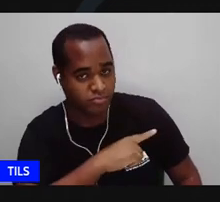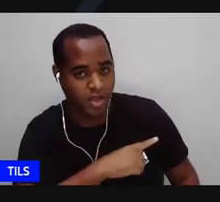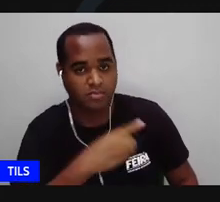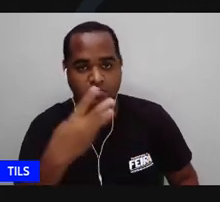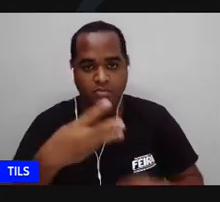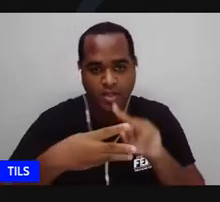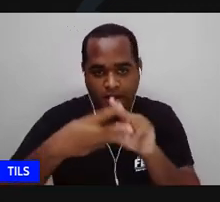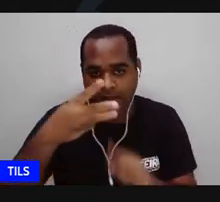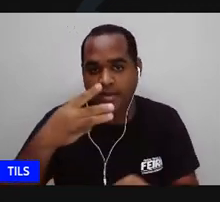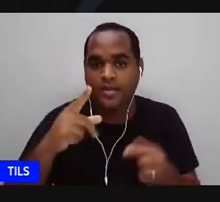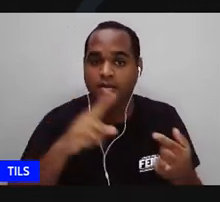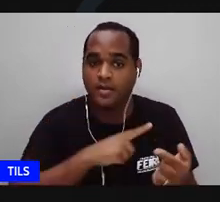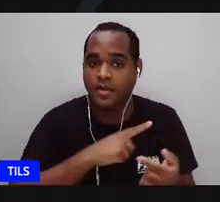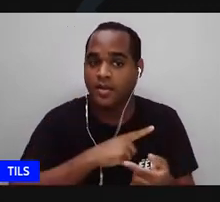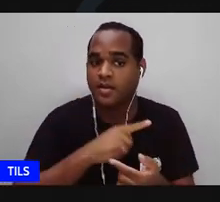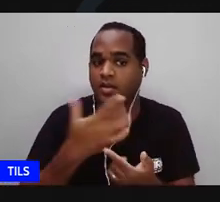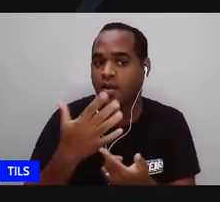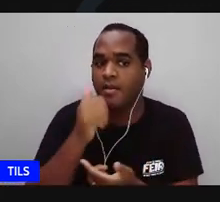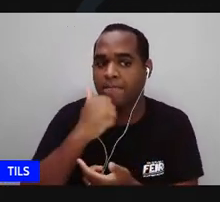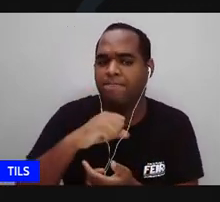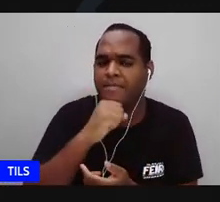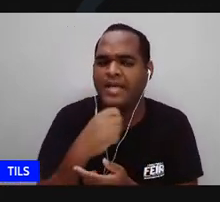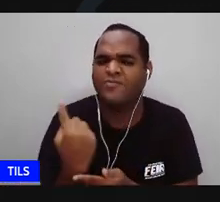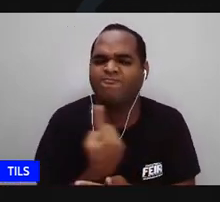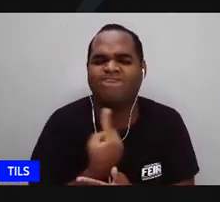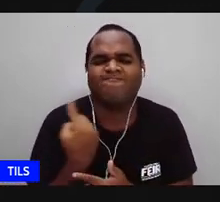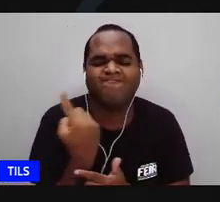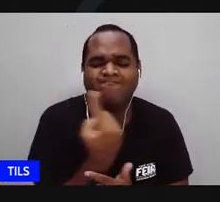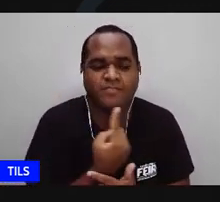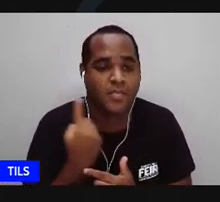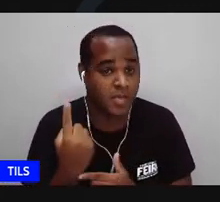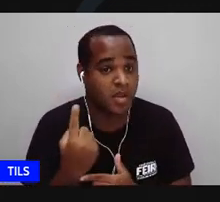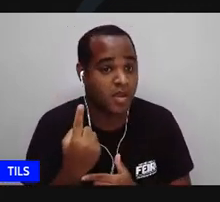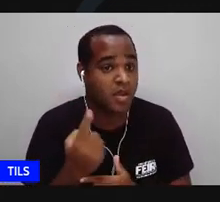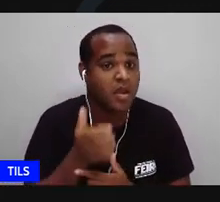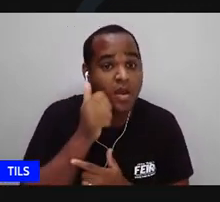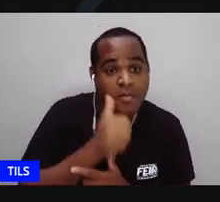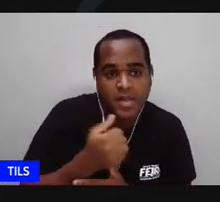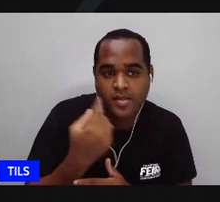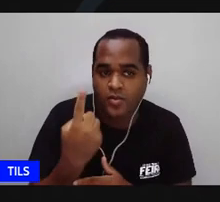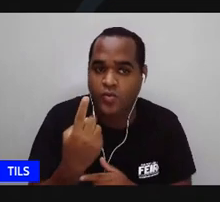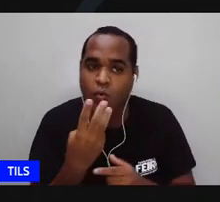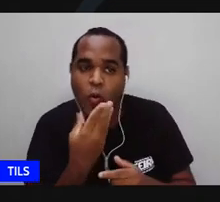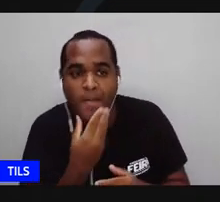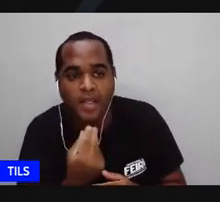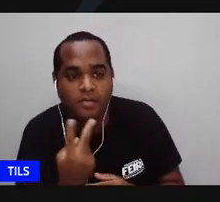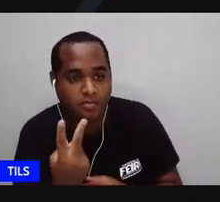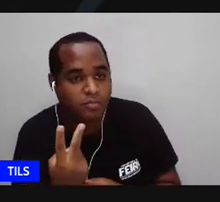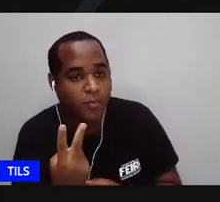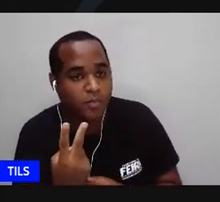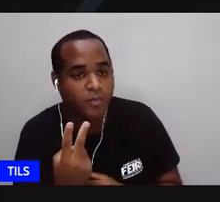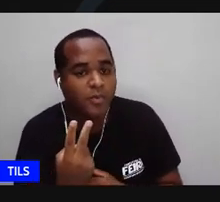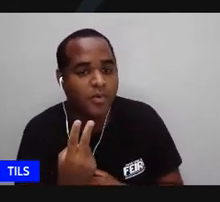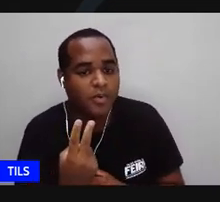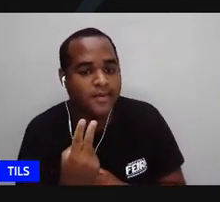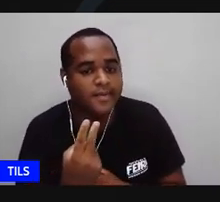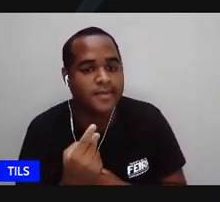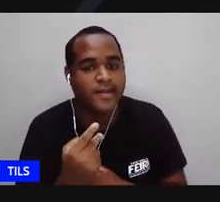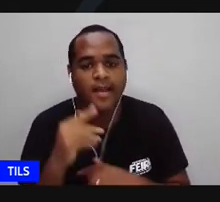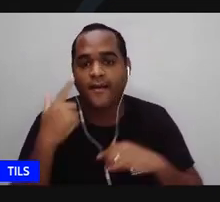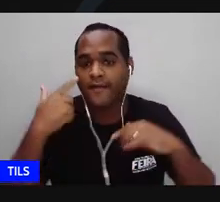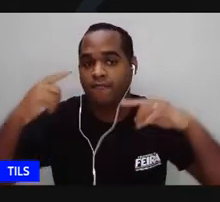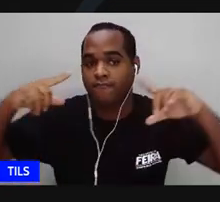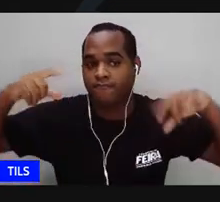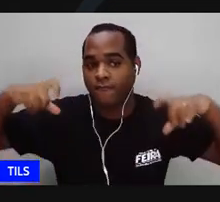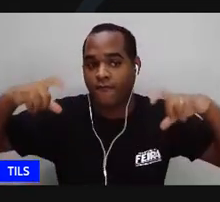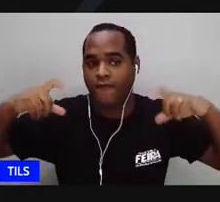ela é uma mãe solo tem uma menina e dois meninos essa foto